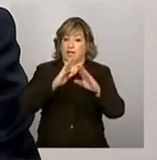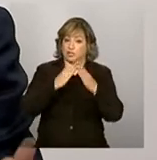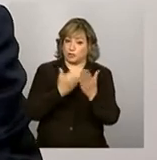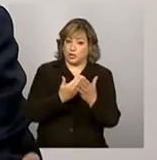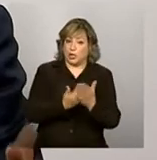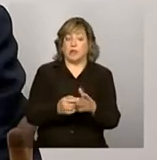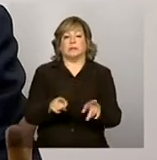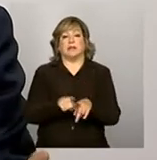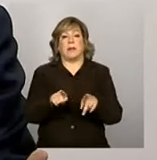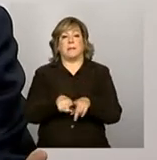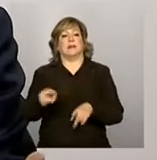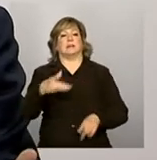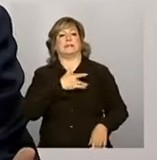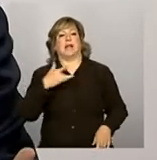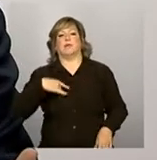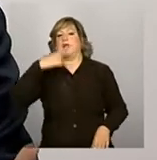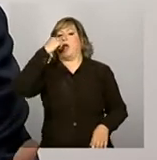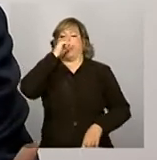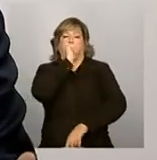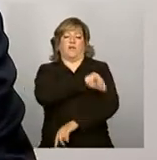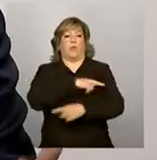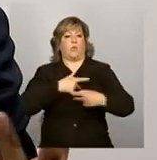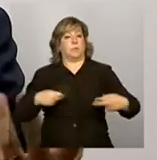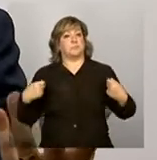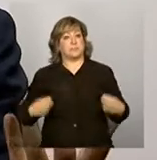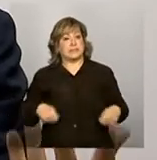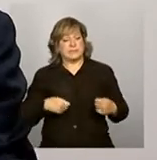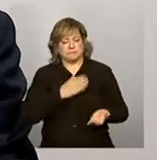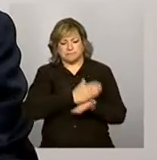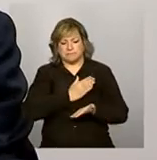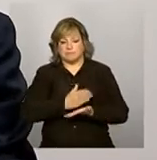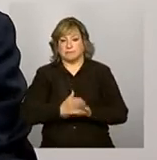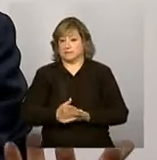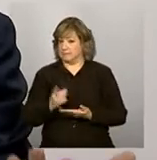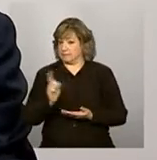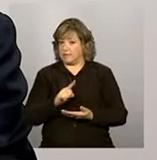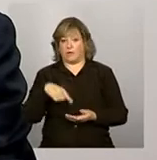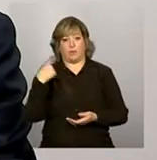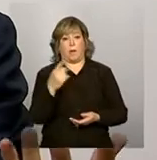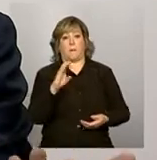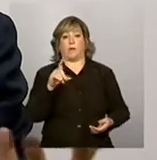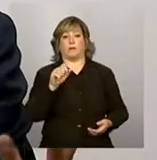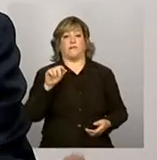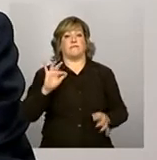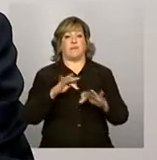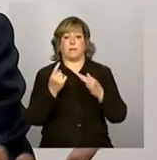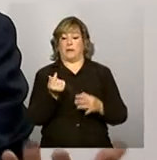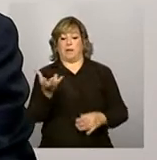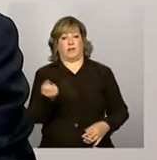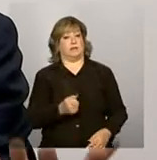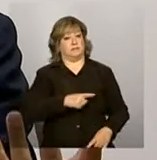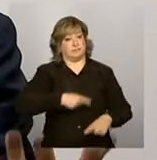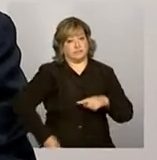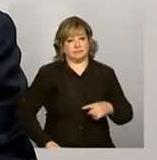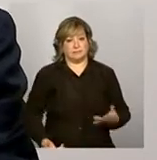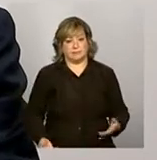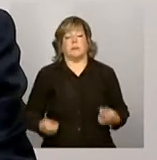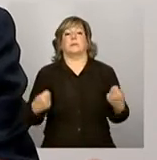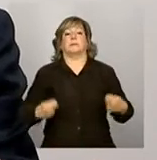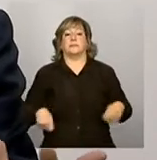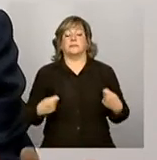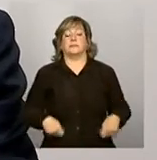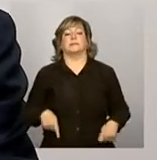vocês vejam a importância dos operadores de saúde, dos operadores de educação. Porque os dados referentes à saúde e educação são